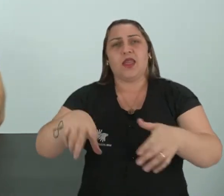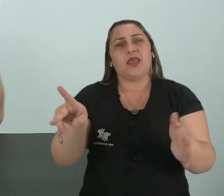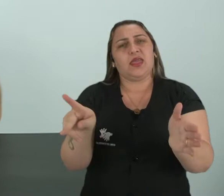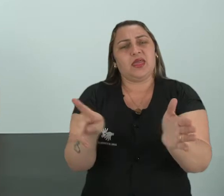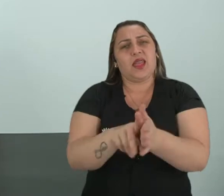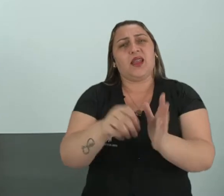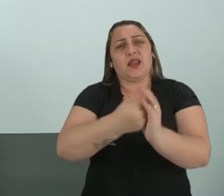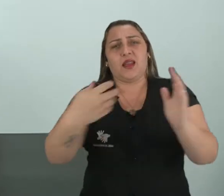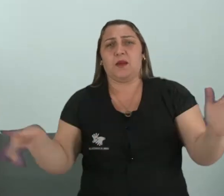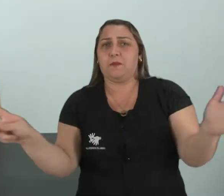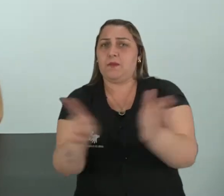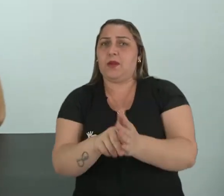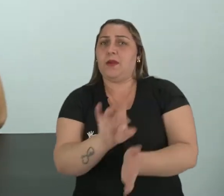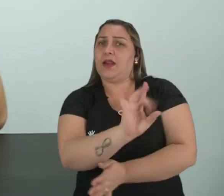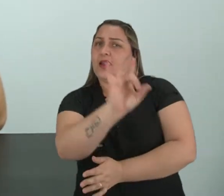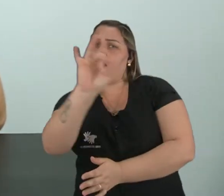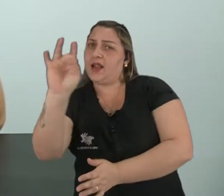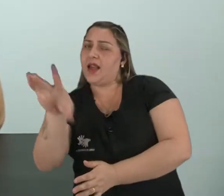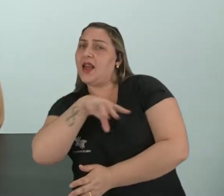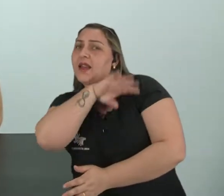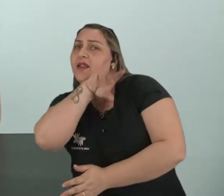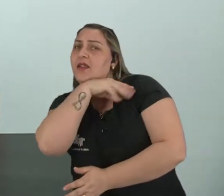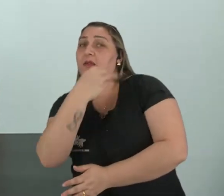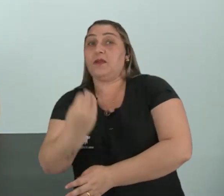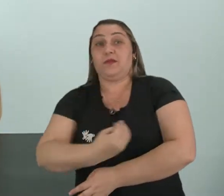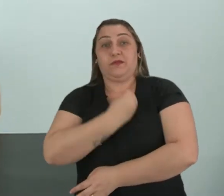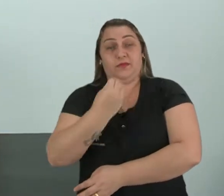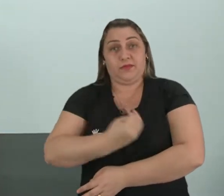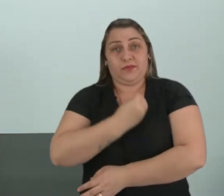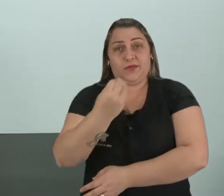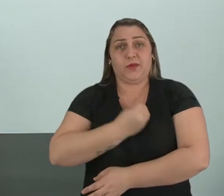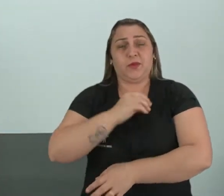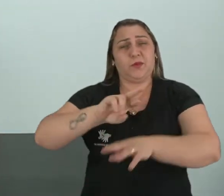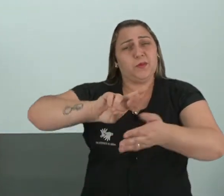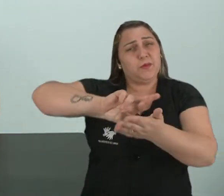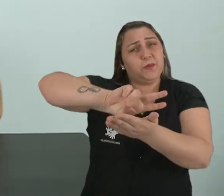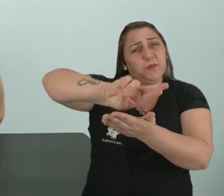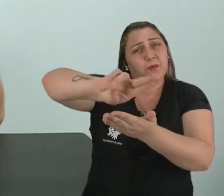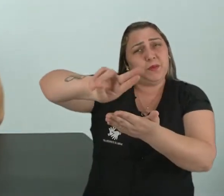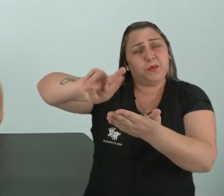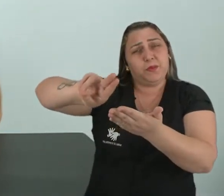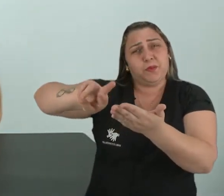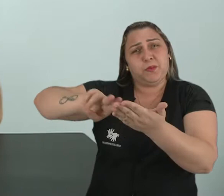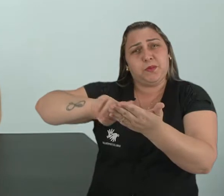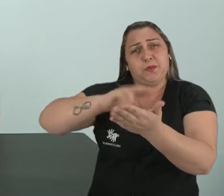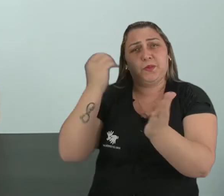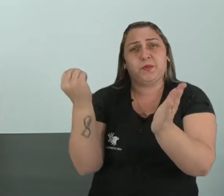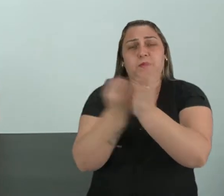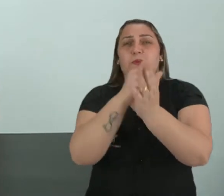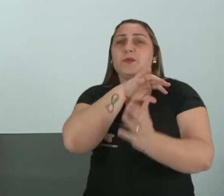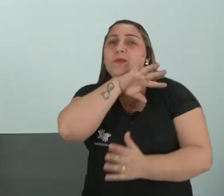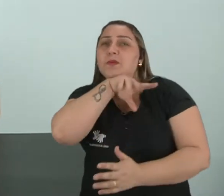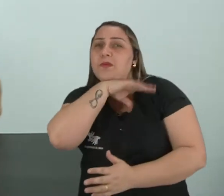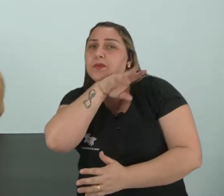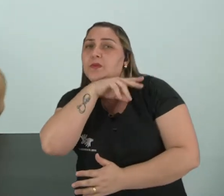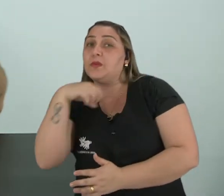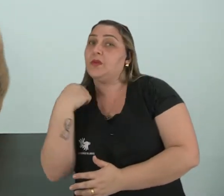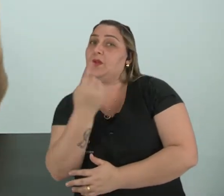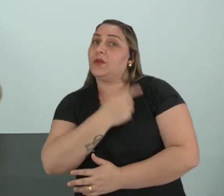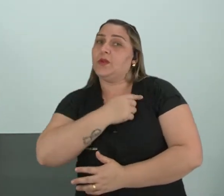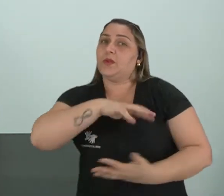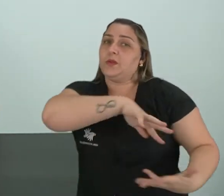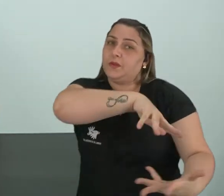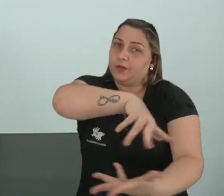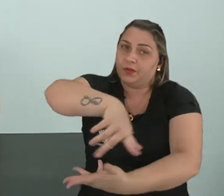condições ideais para a sobrevivência das diferentes espécies animais. No nosso